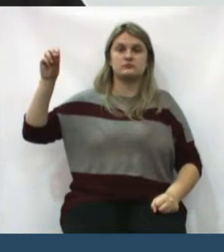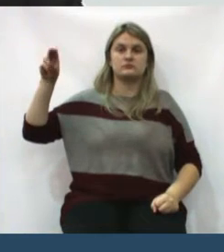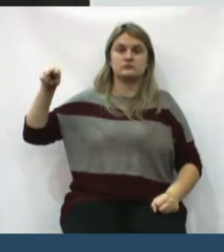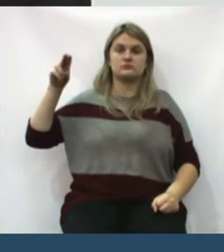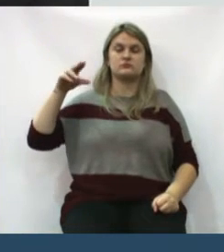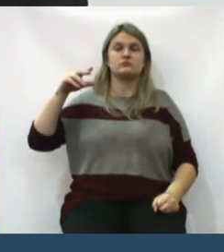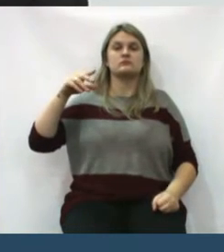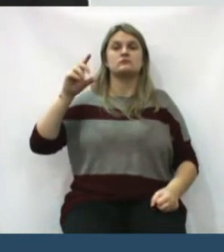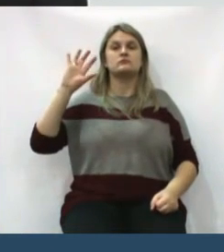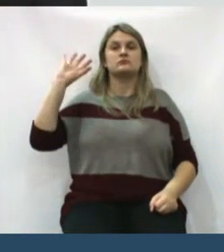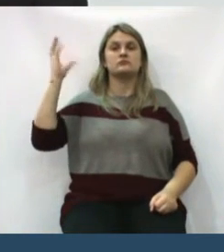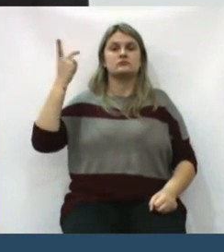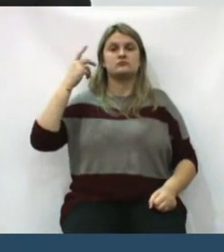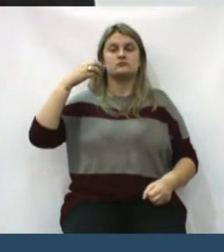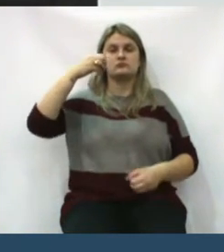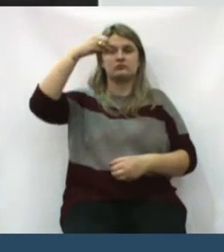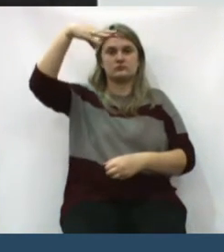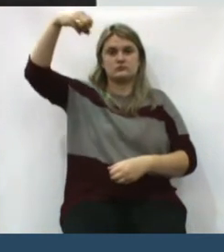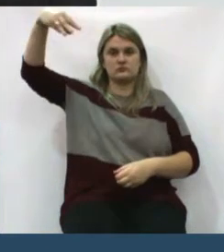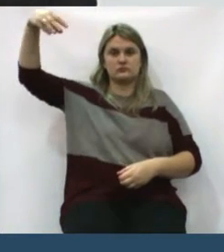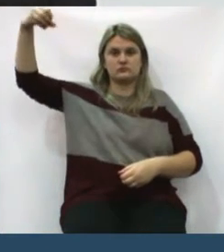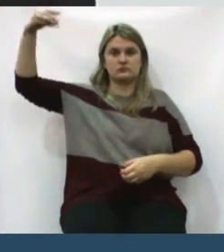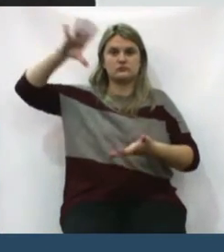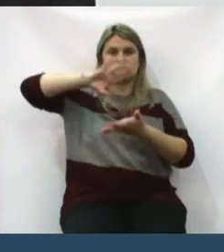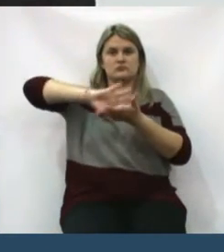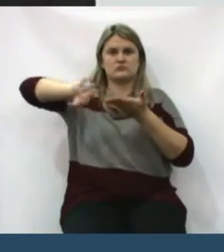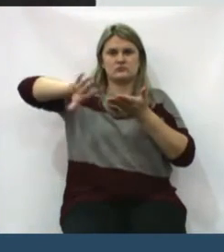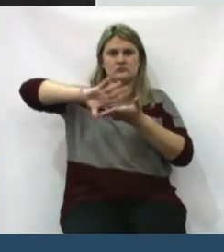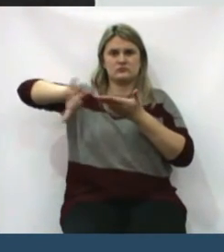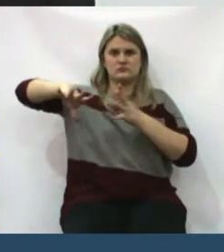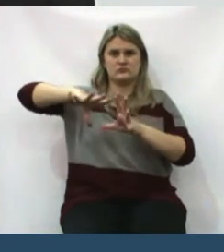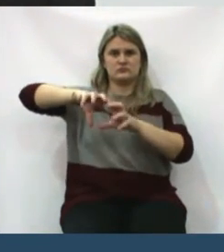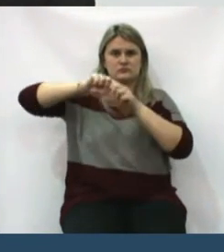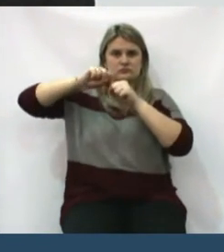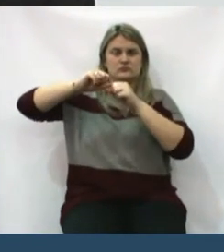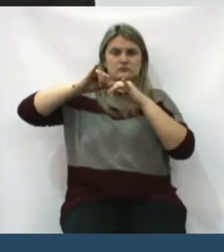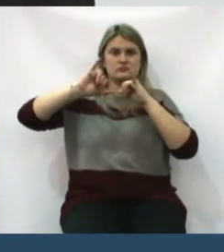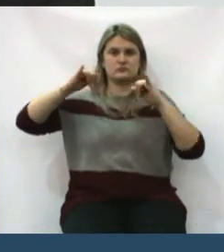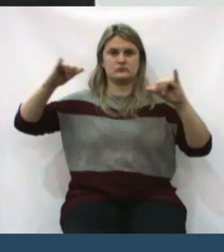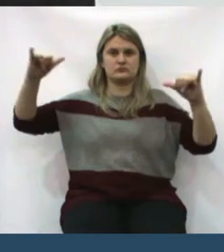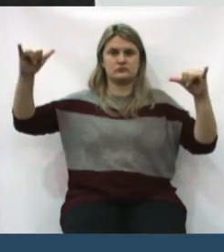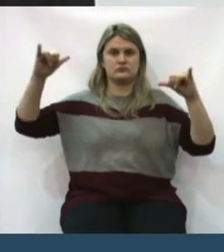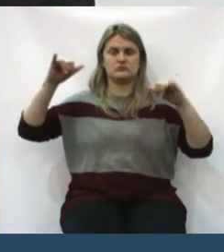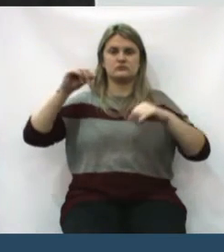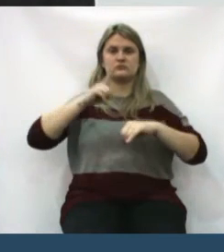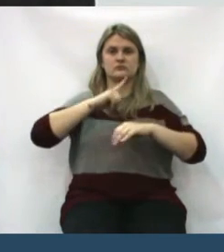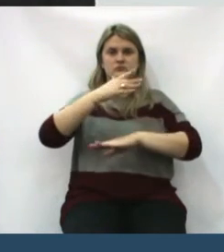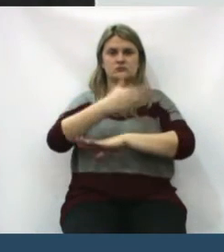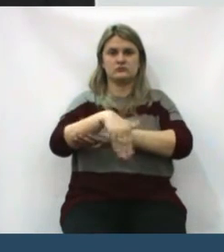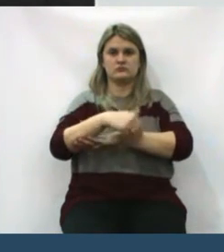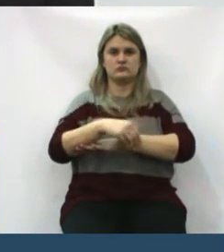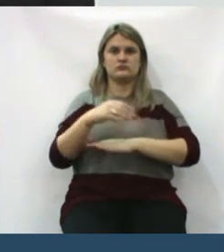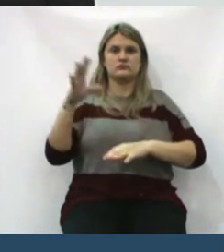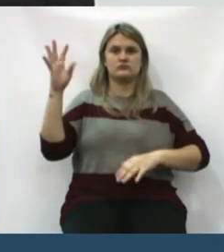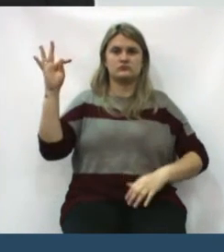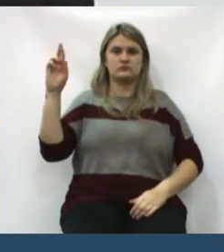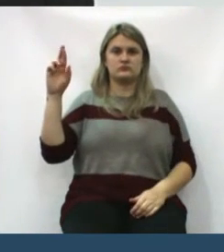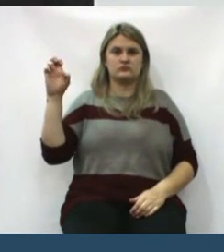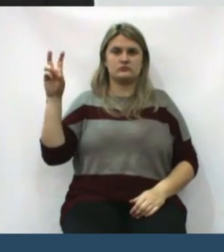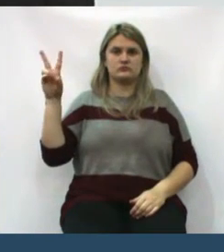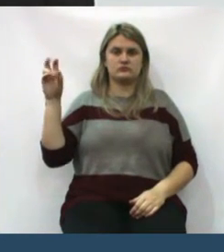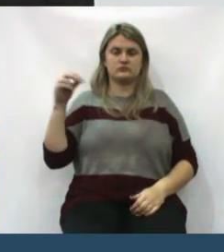onde foi arrancado toda a rede elétrica do trevo,